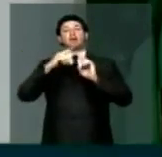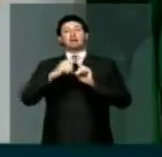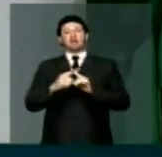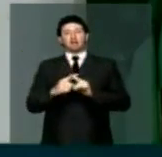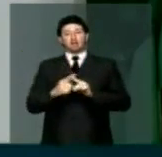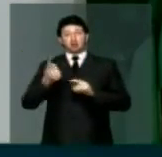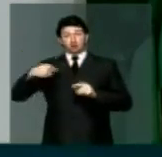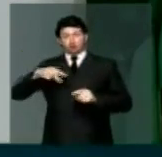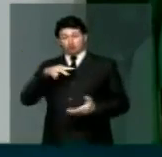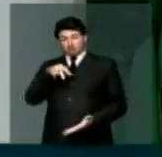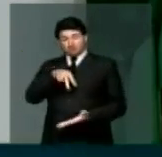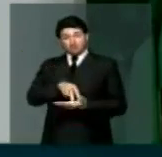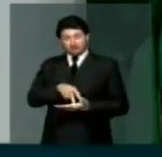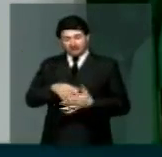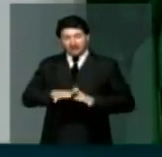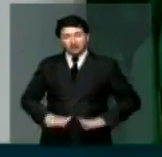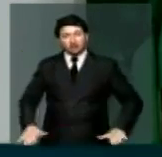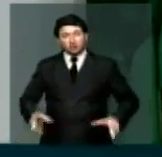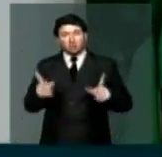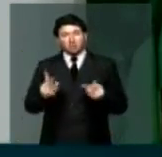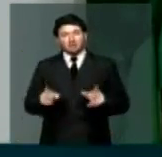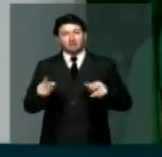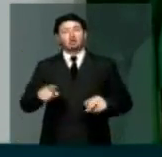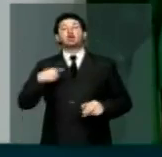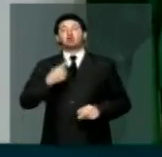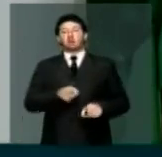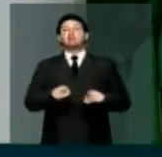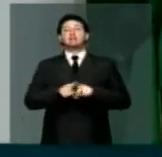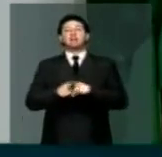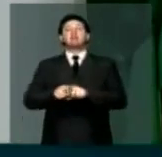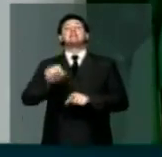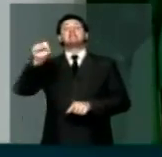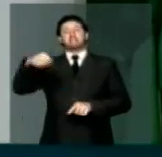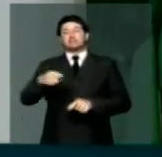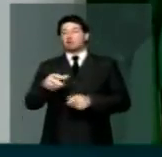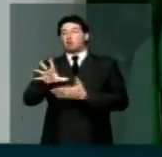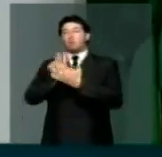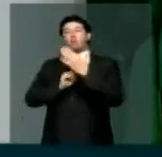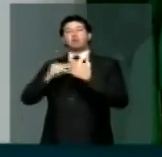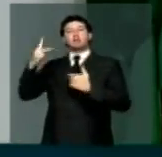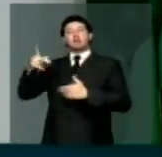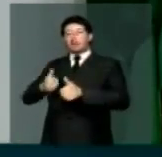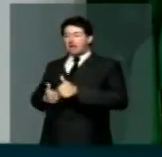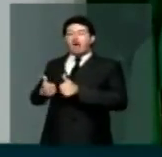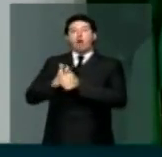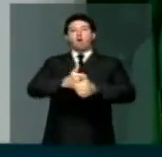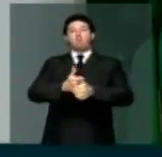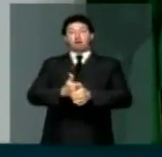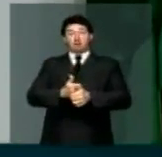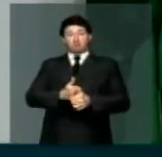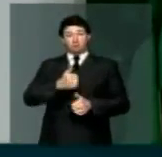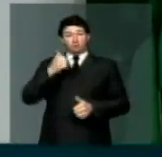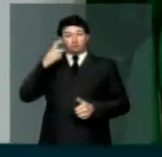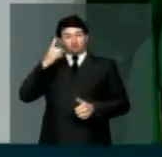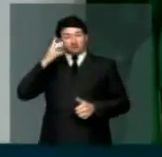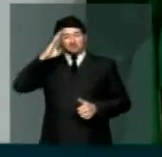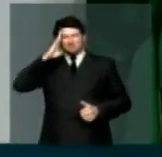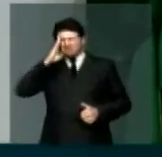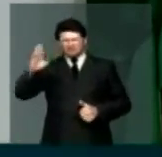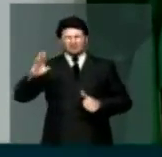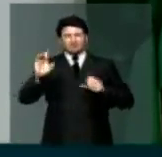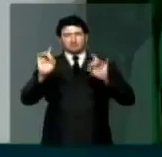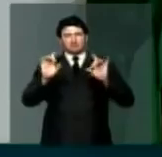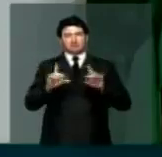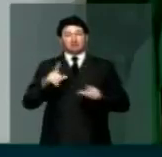que ainda pisamos nesse chão, temos sim que seguir o seu exemplo e o parlamentar especialmente,